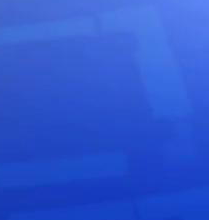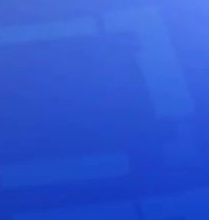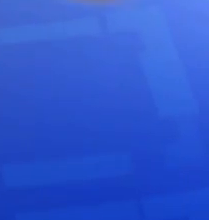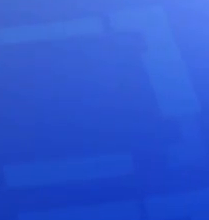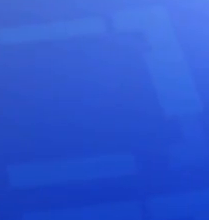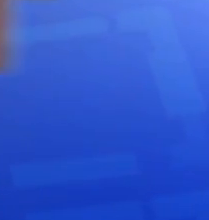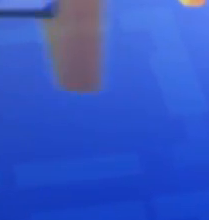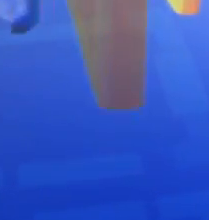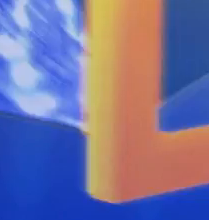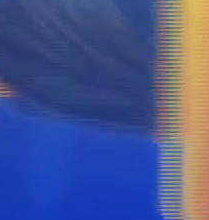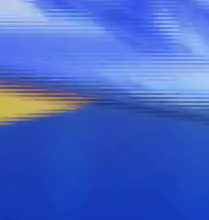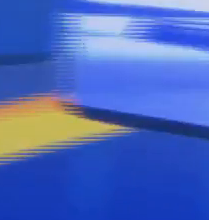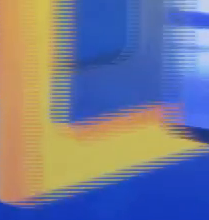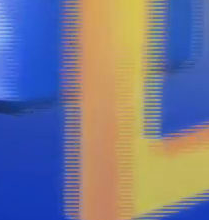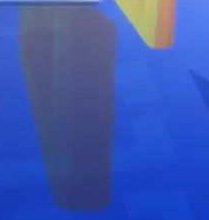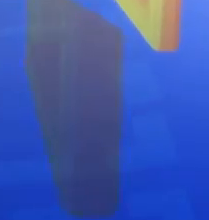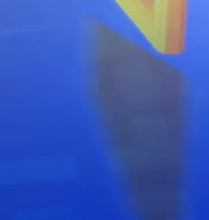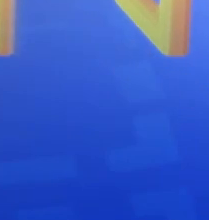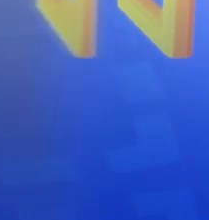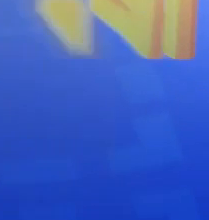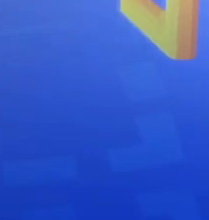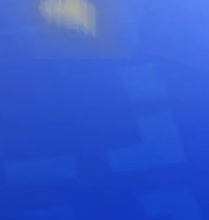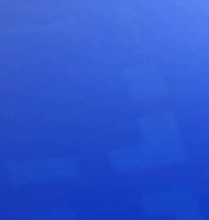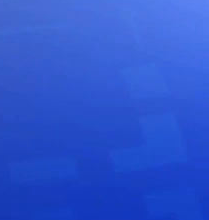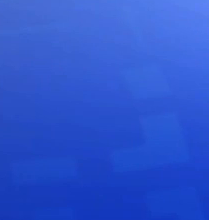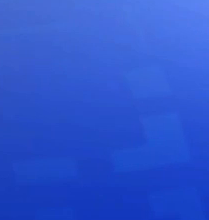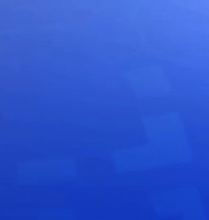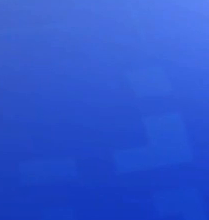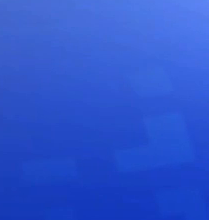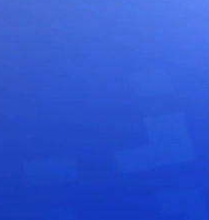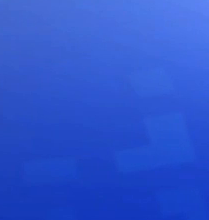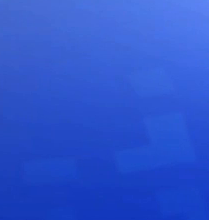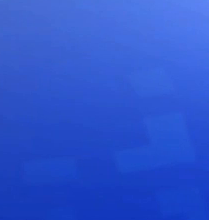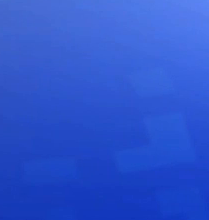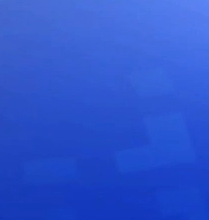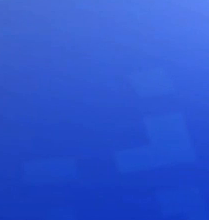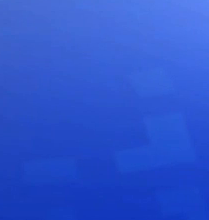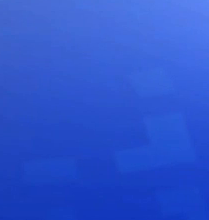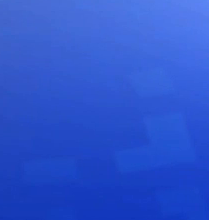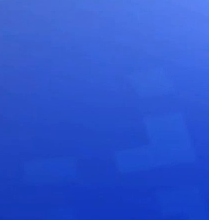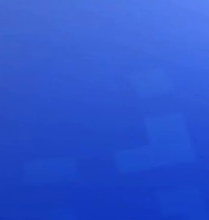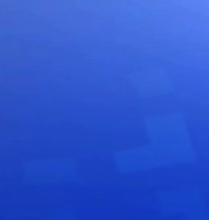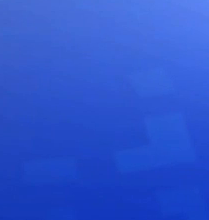e Legendas por Quintena Coelho Acompanhe as novidades nas sociais,